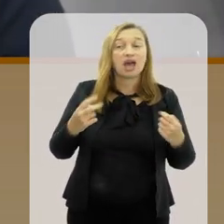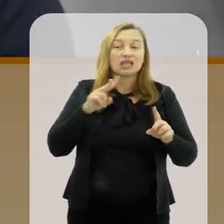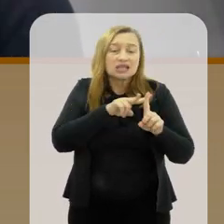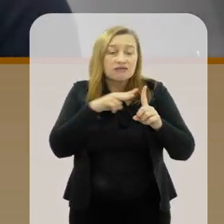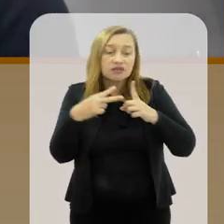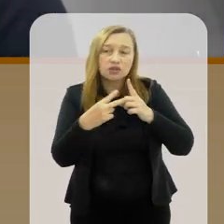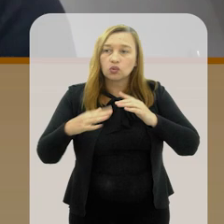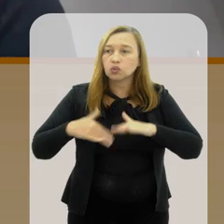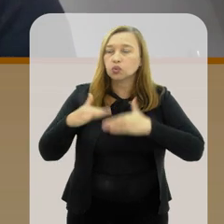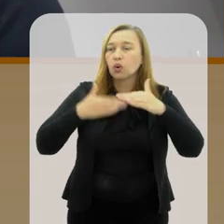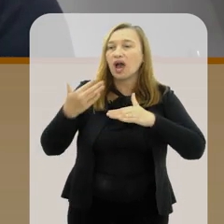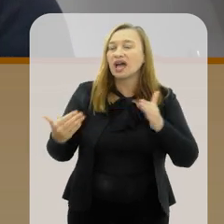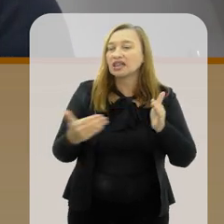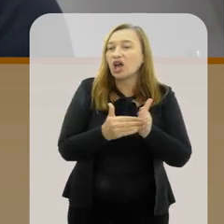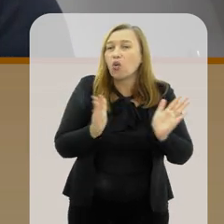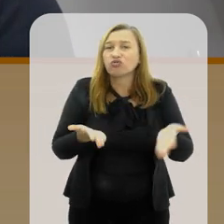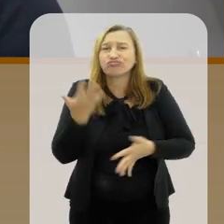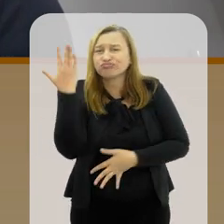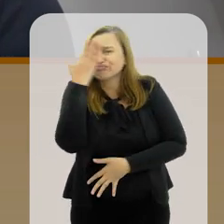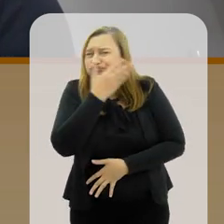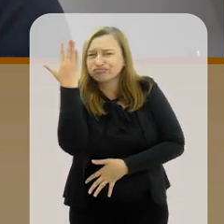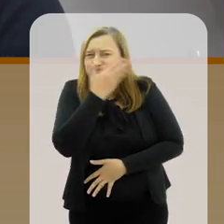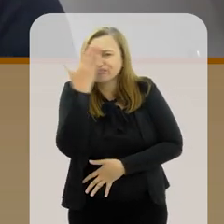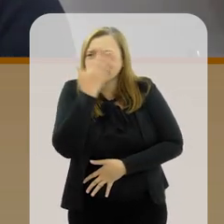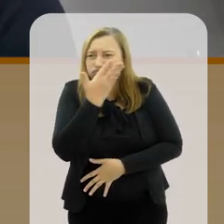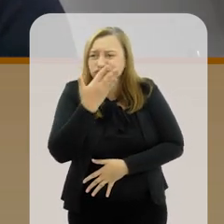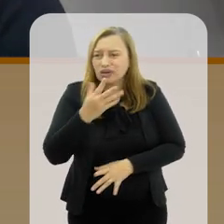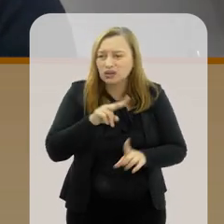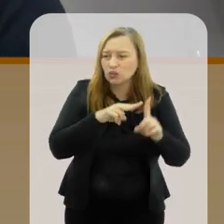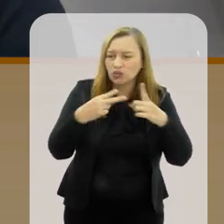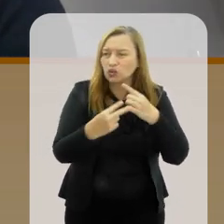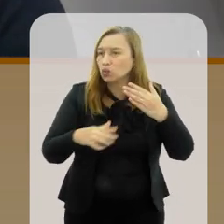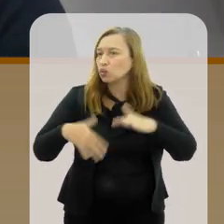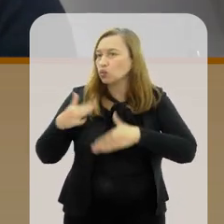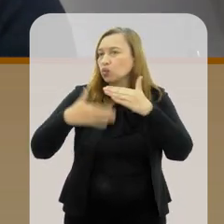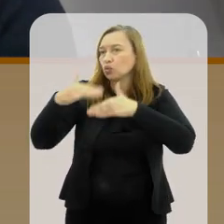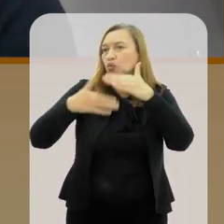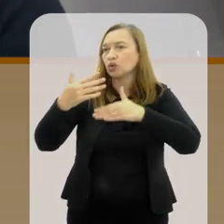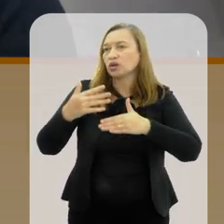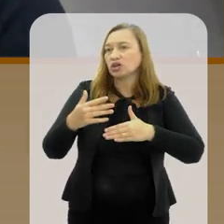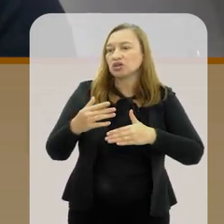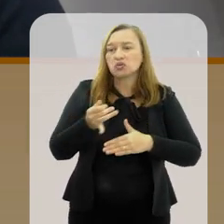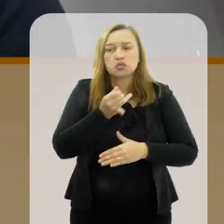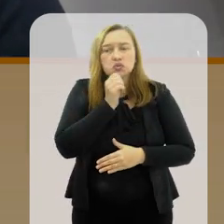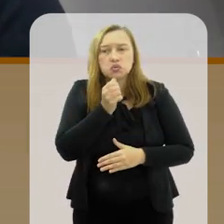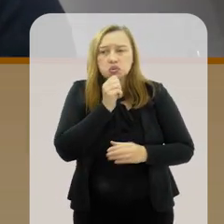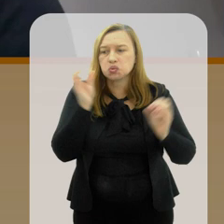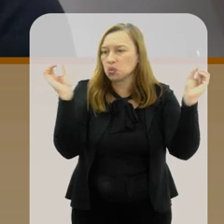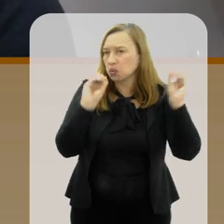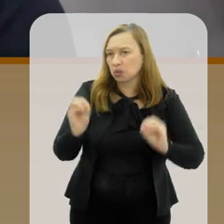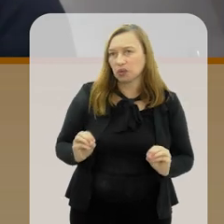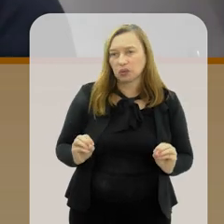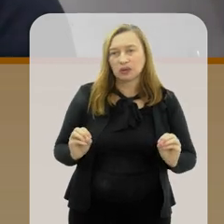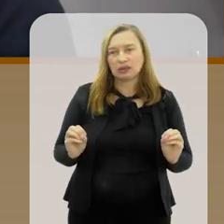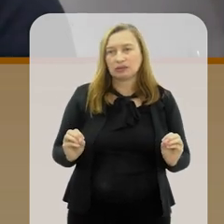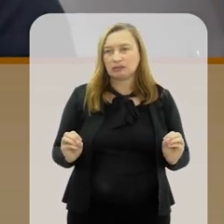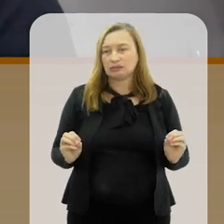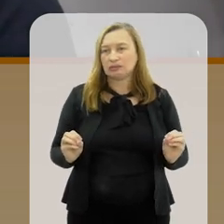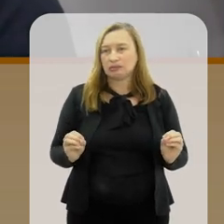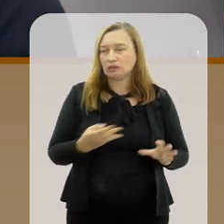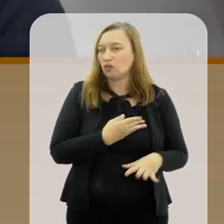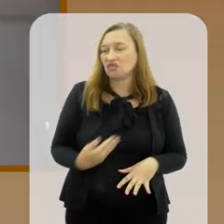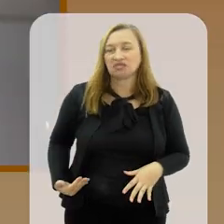gente espera-se que essa visão se desenvolva até hoje eu não vi essa visão ser desenvolvida com continuidade em nenhum governo